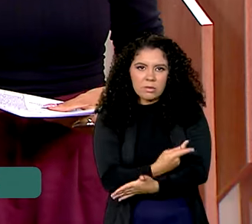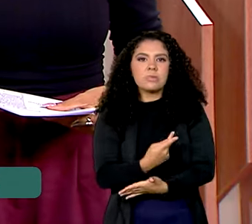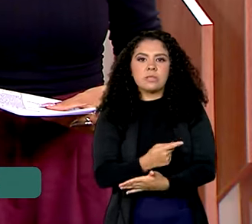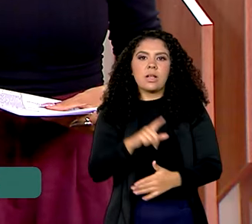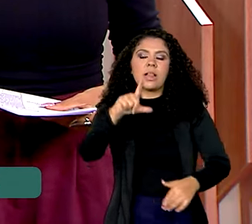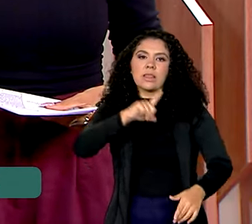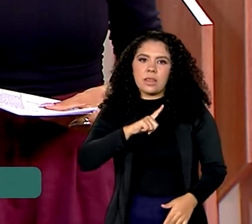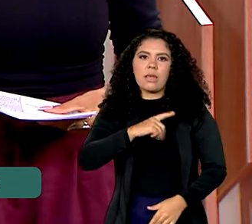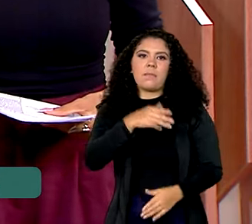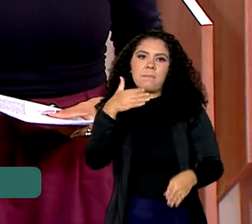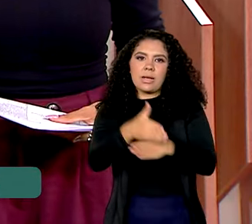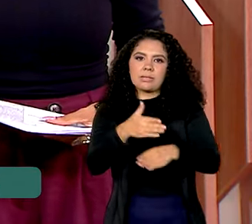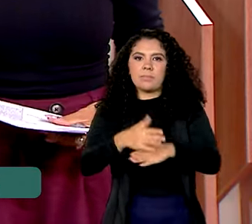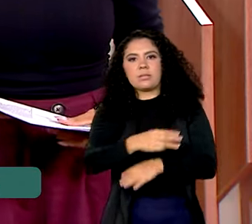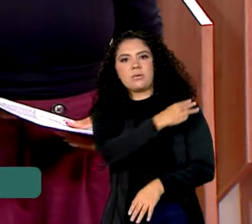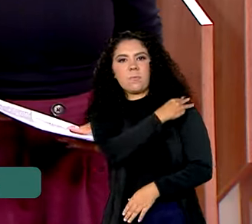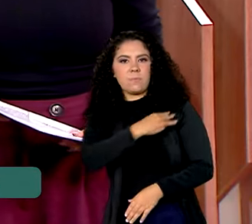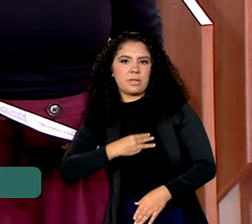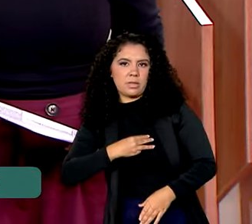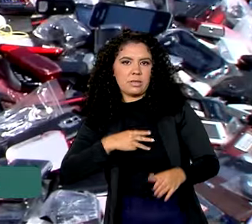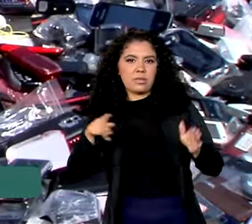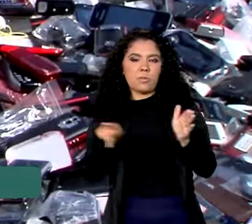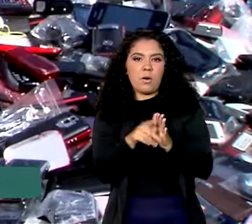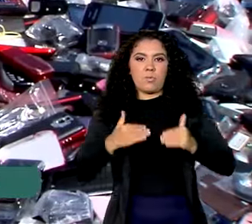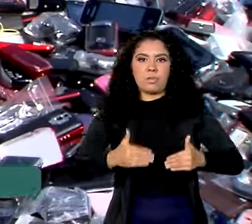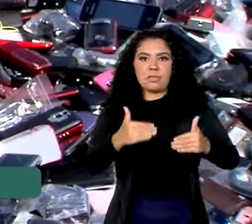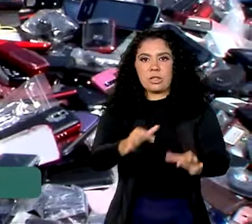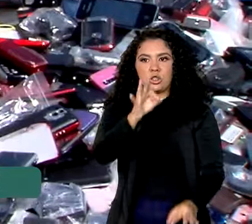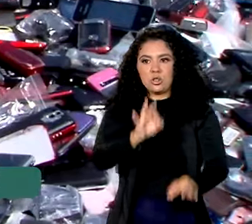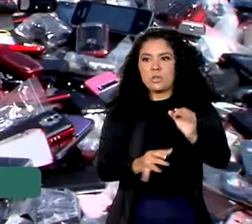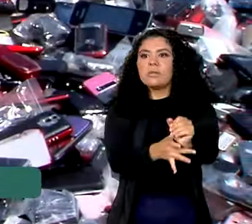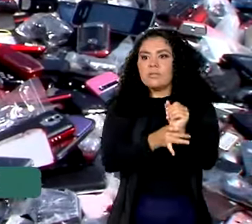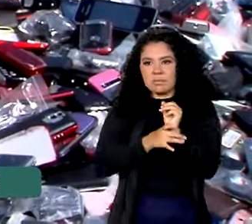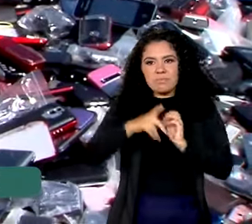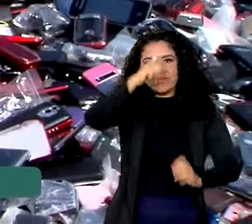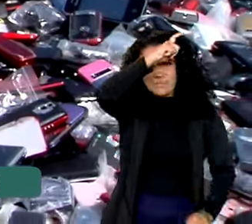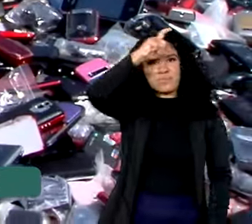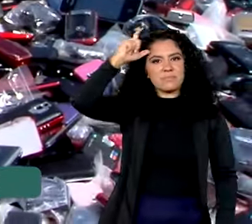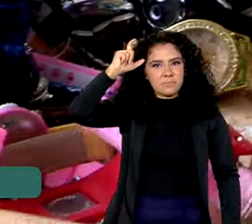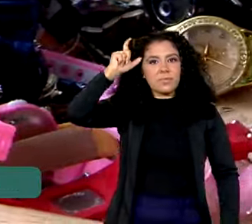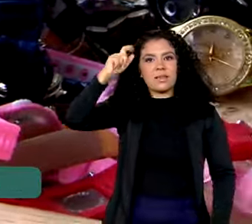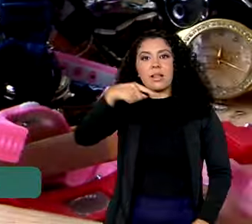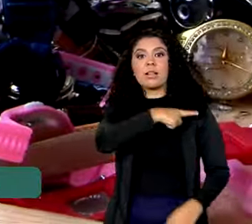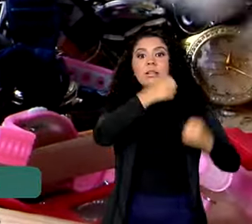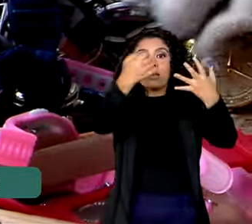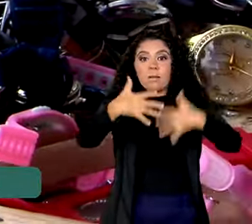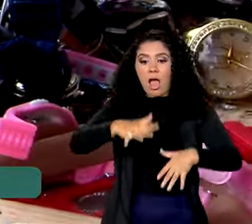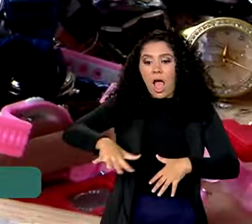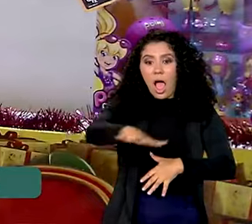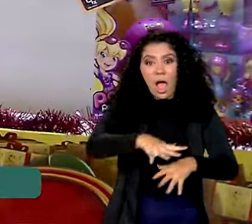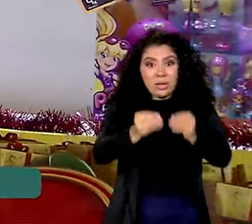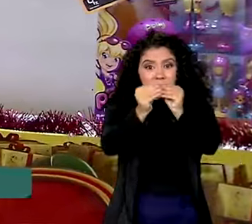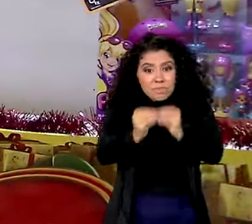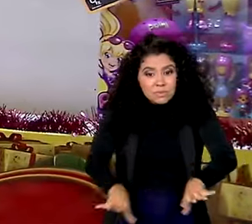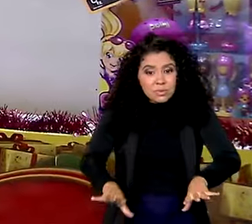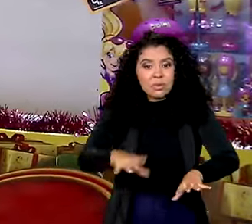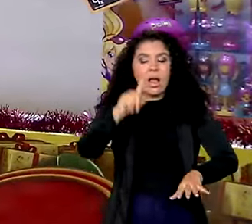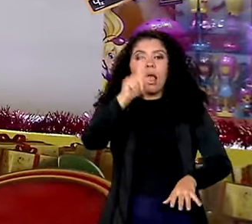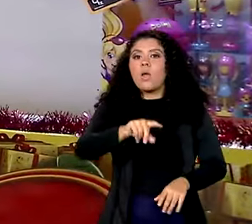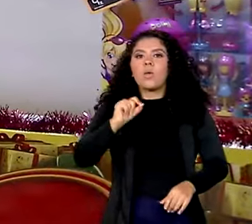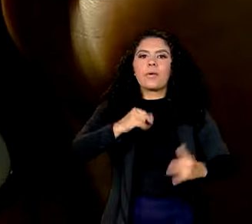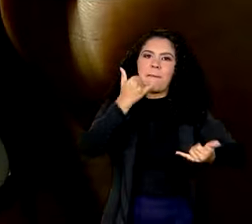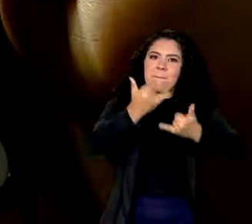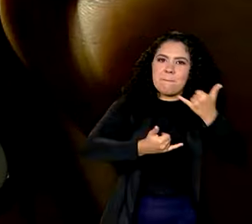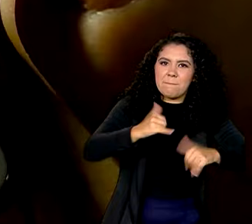e Segurança Pública, Ricardo Lewandowski. Entre os setores mais afetados com o mercado ilegal estão de